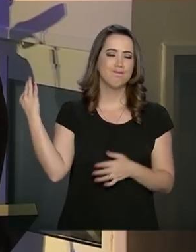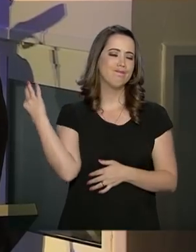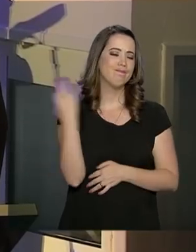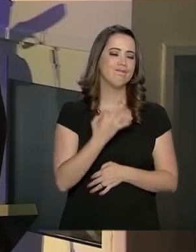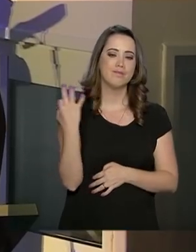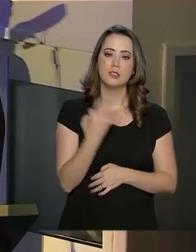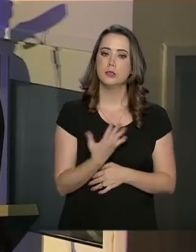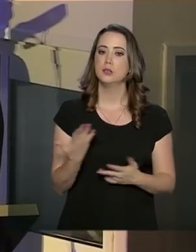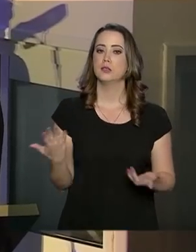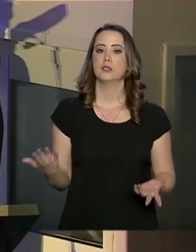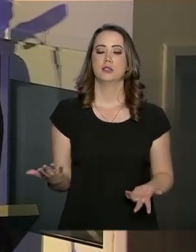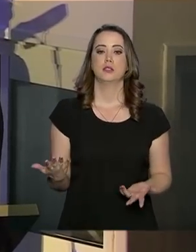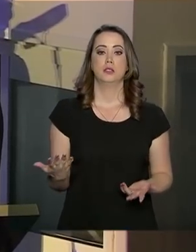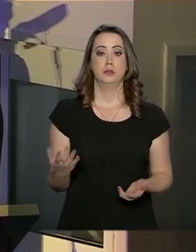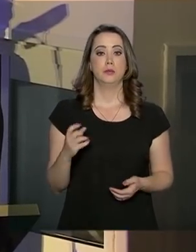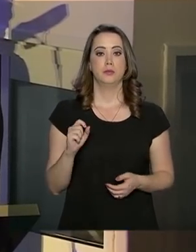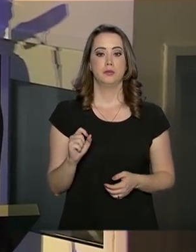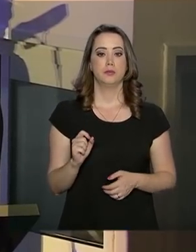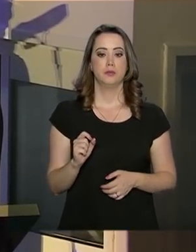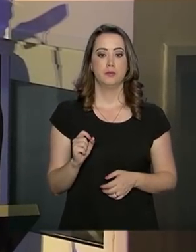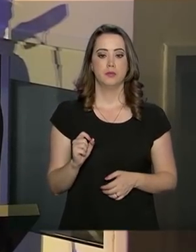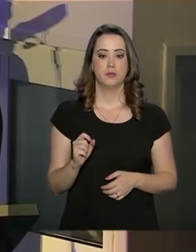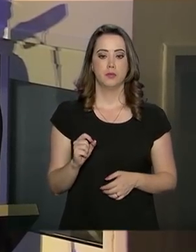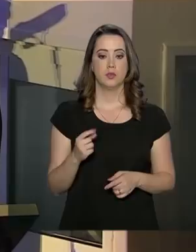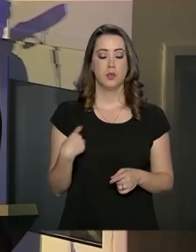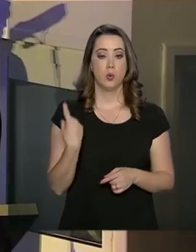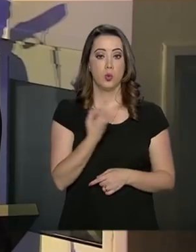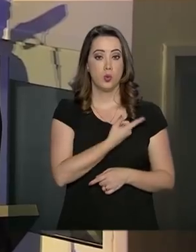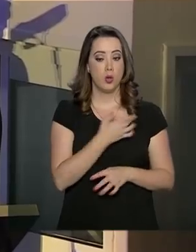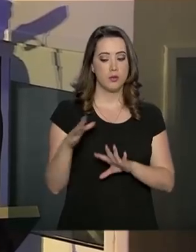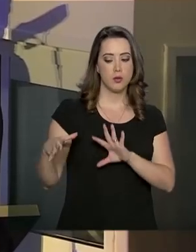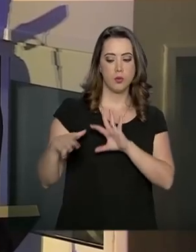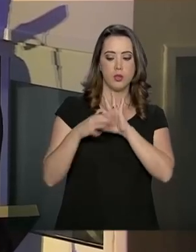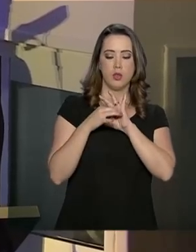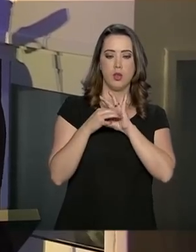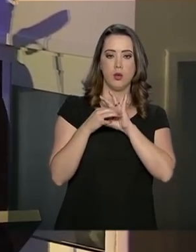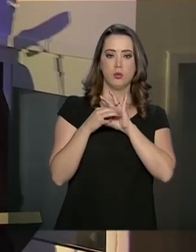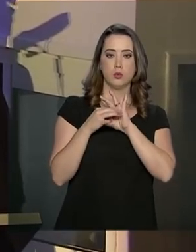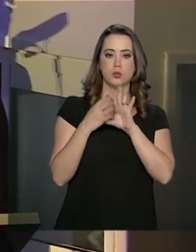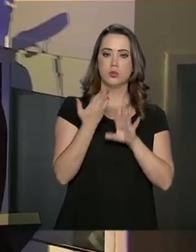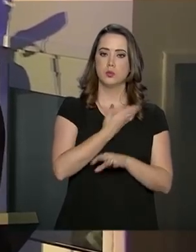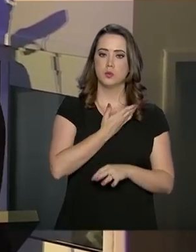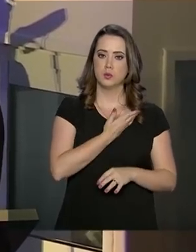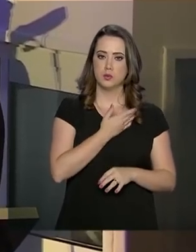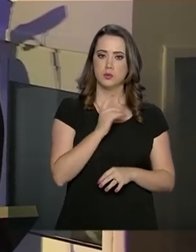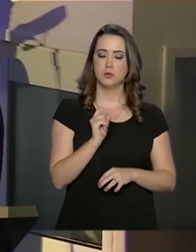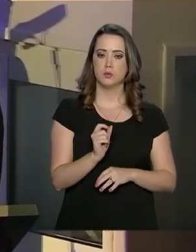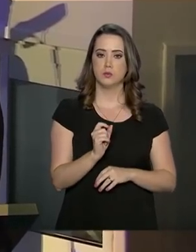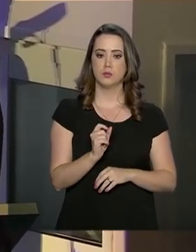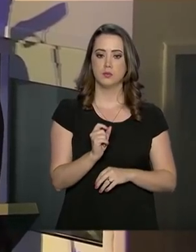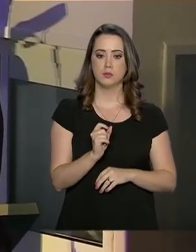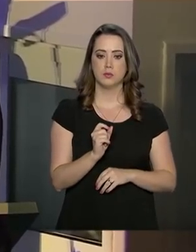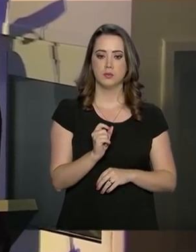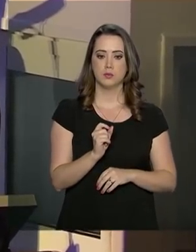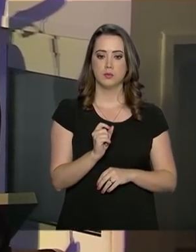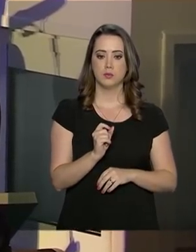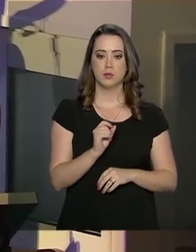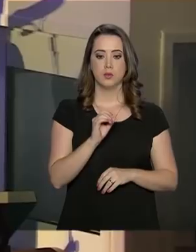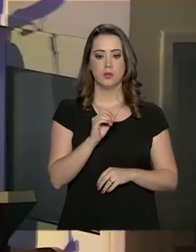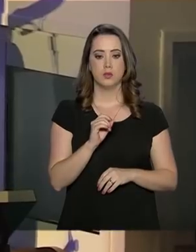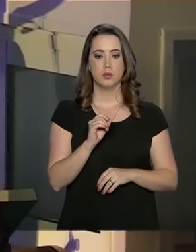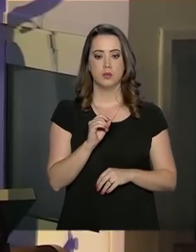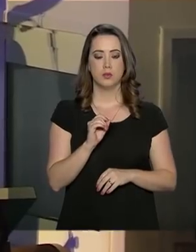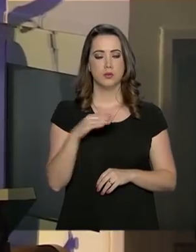fez com que nossos laços de amizade se